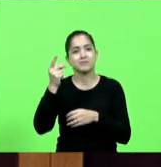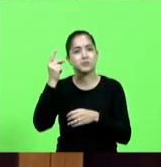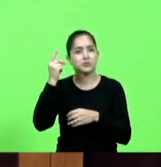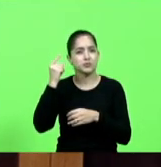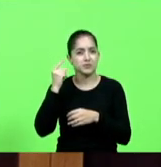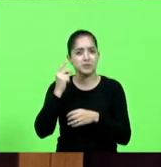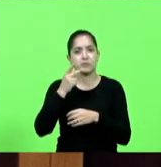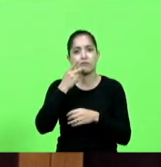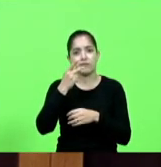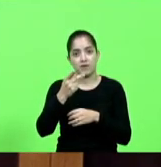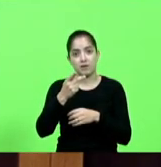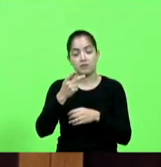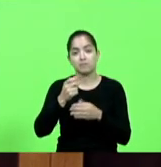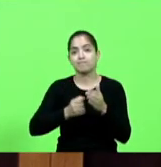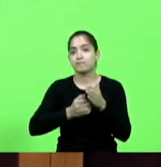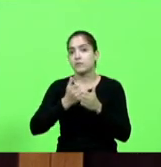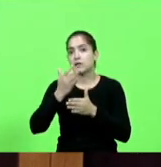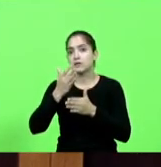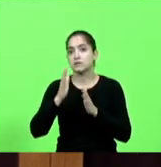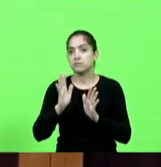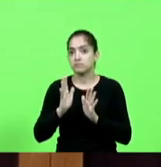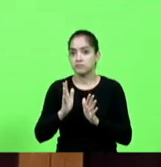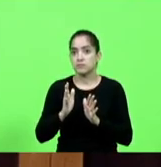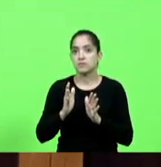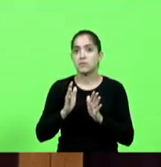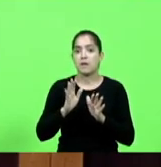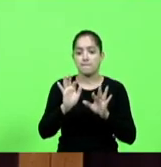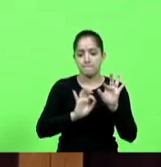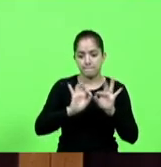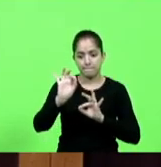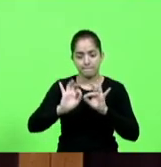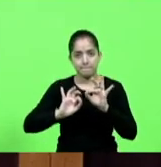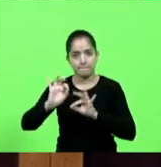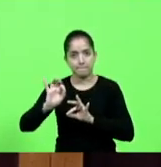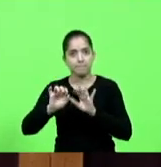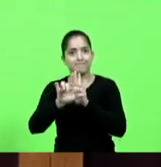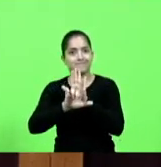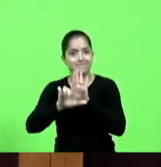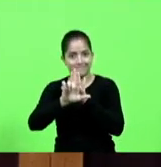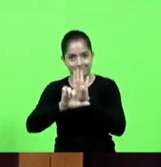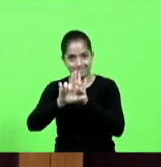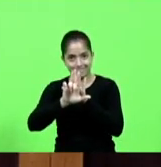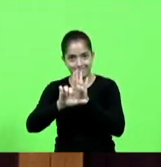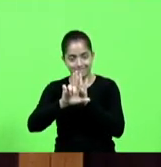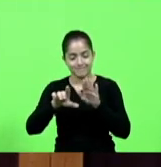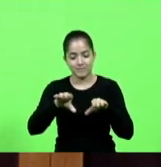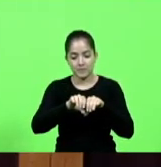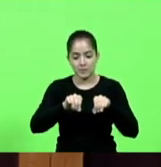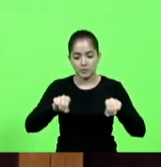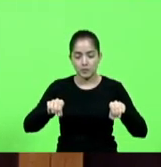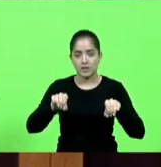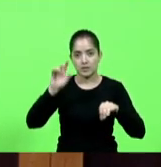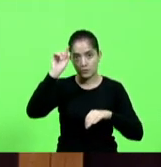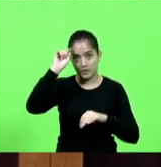o caminho é prepararmos uma nova legislação para o carvão mineral